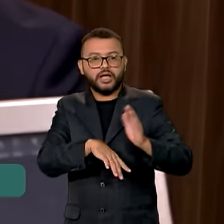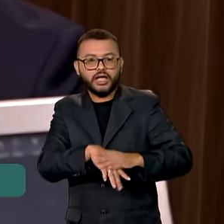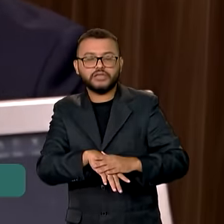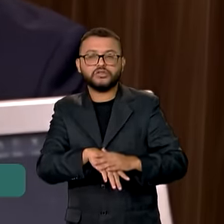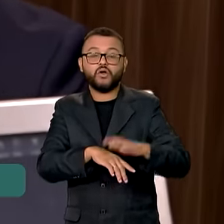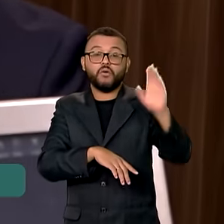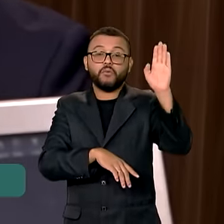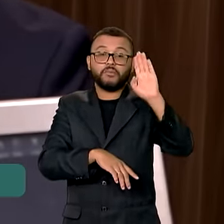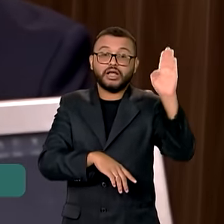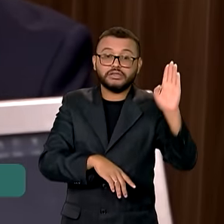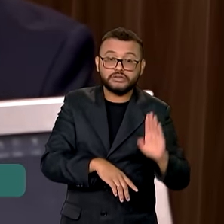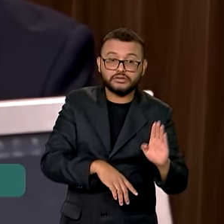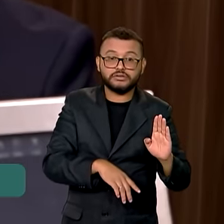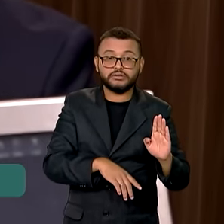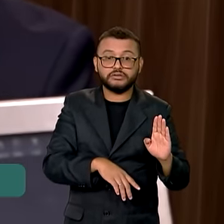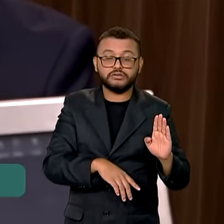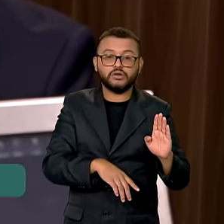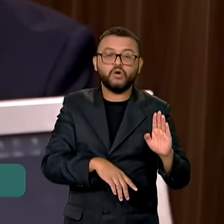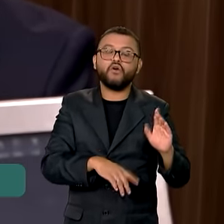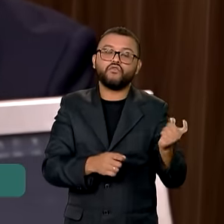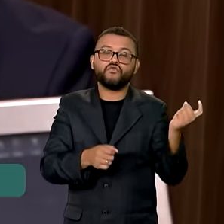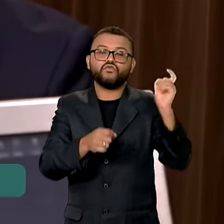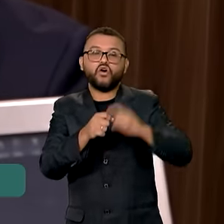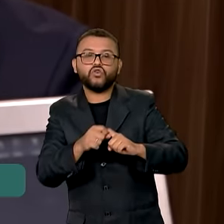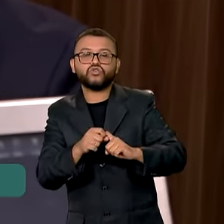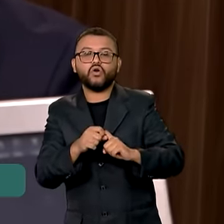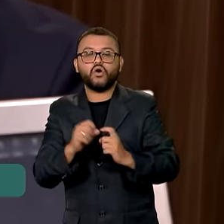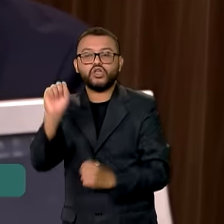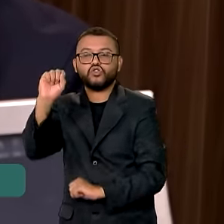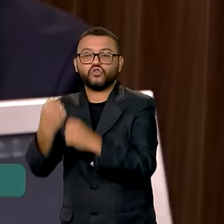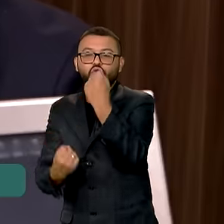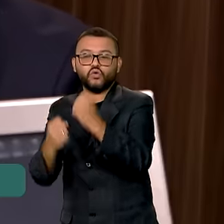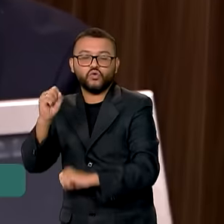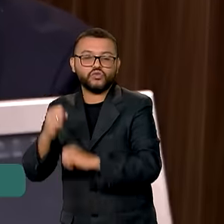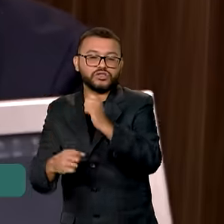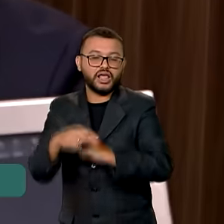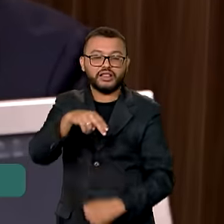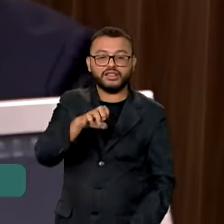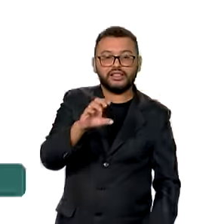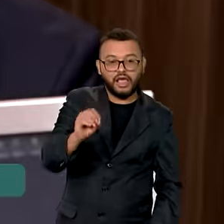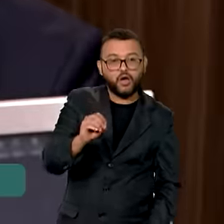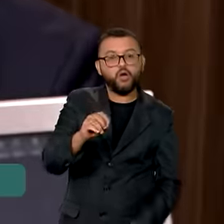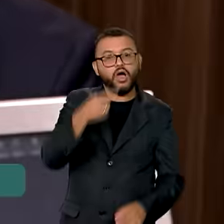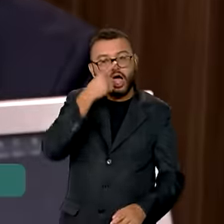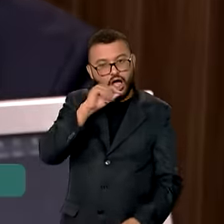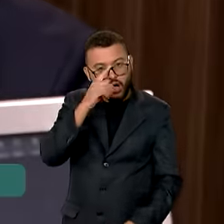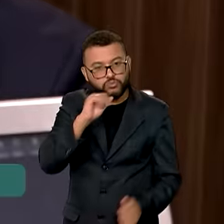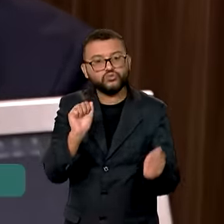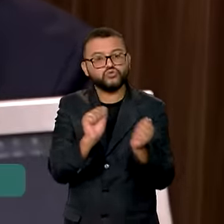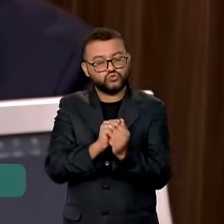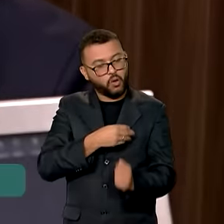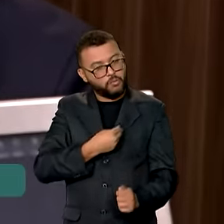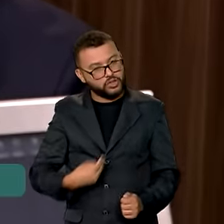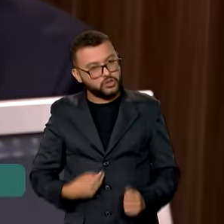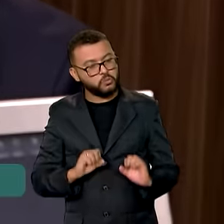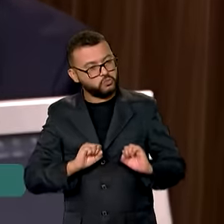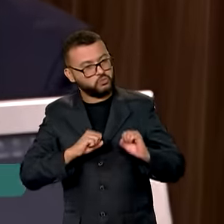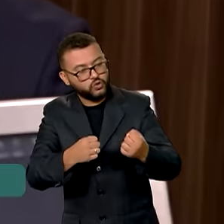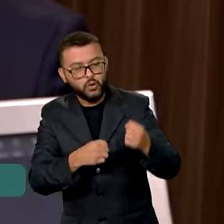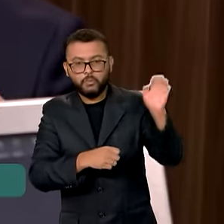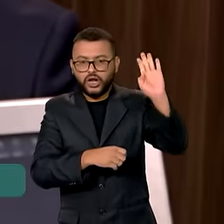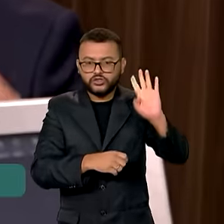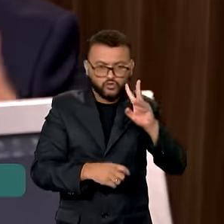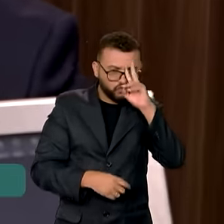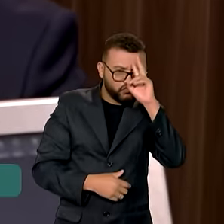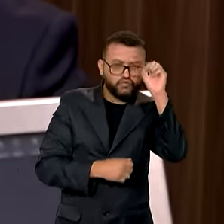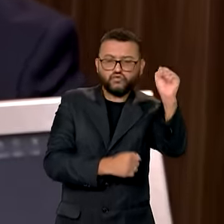volta do Brasil, inclusive para a atividade da neo-industrialização com o vice-presidente Alck, que é o nosso ministro. O Brasil está de volta com muita força e